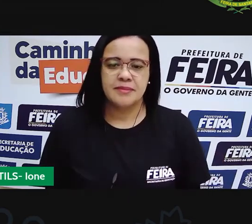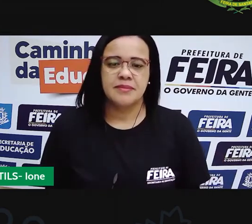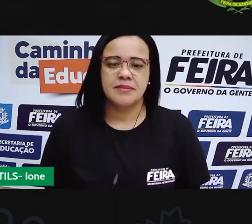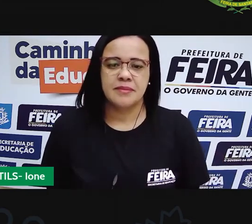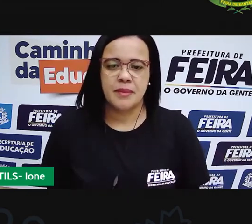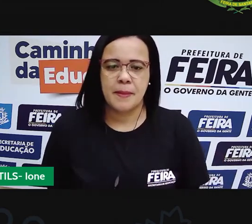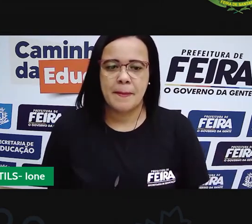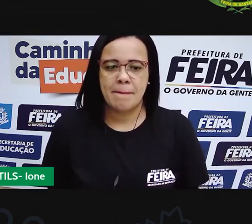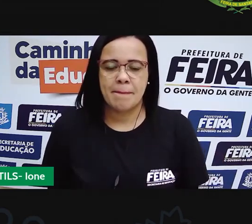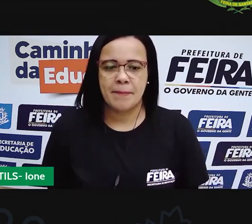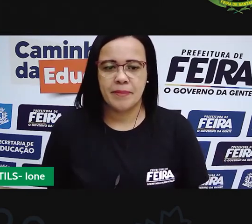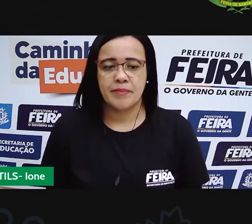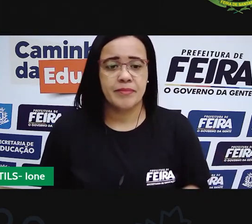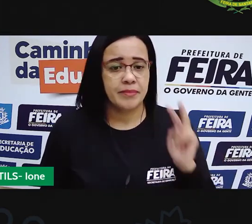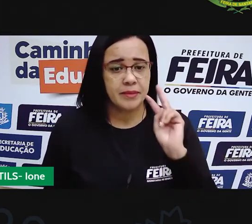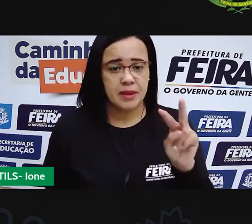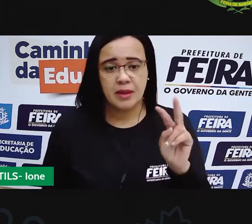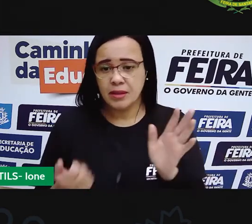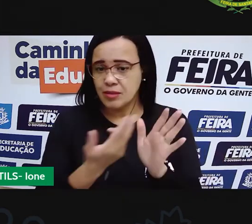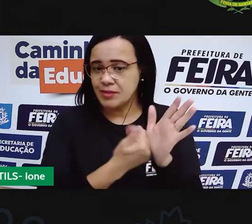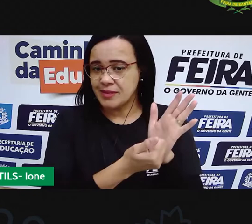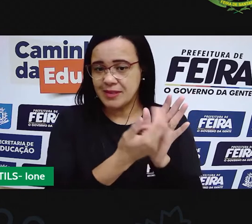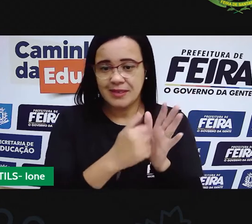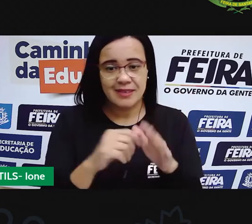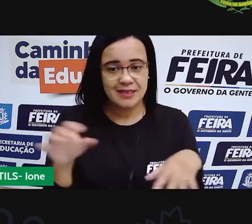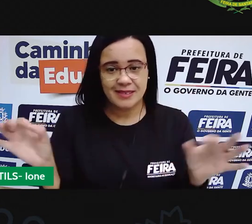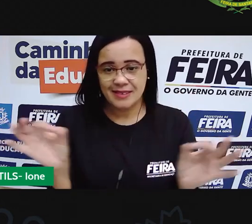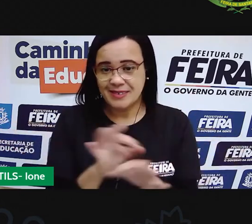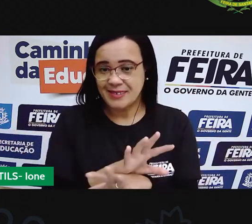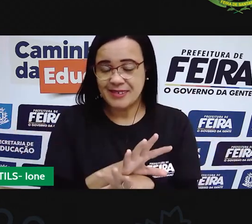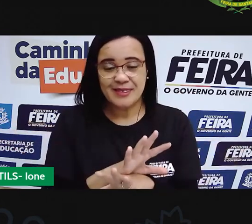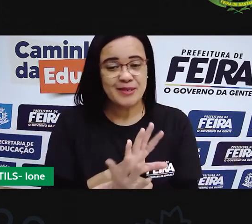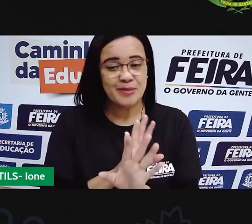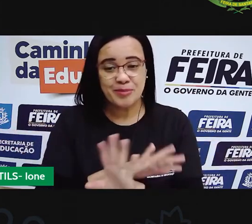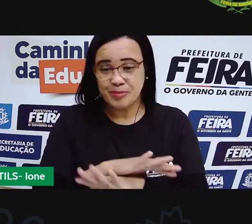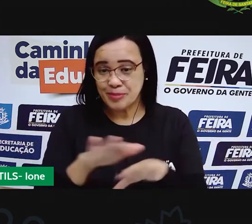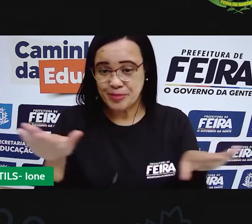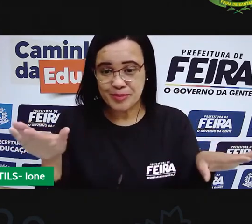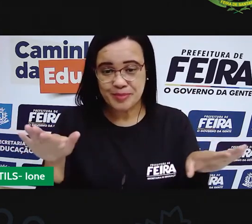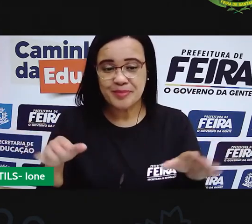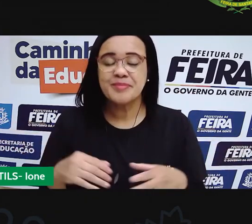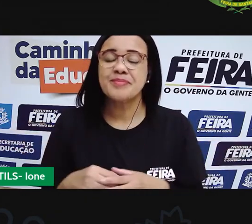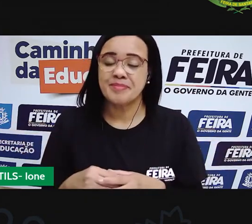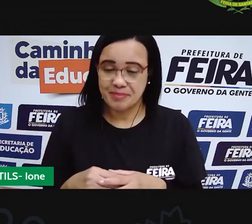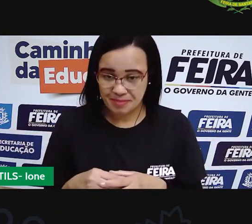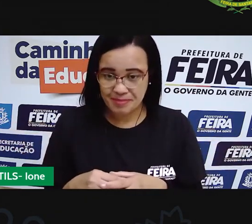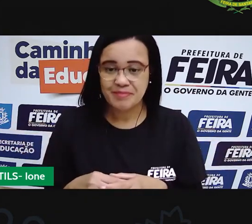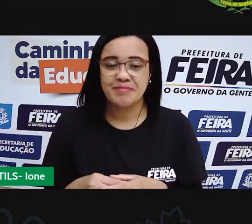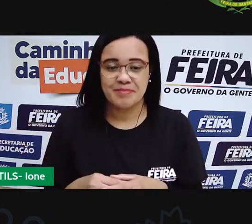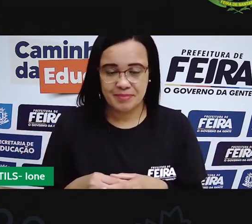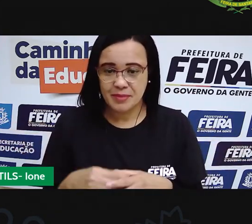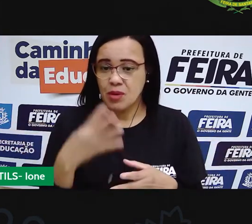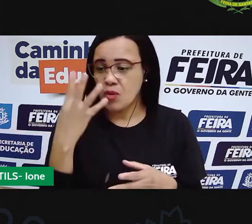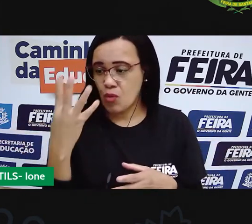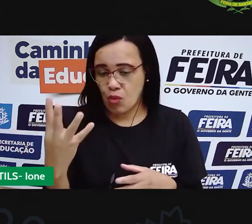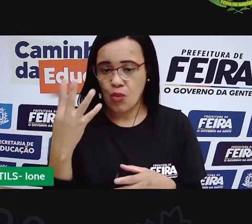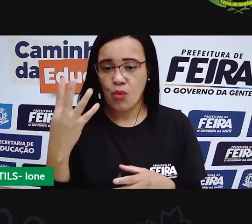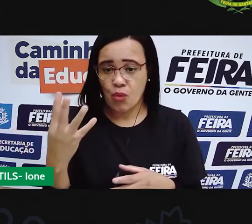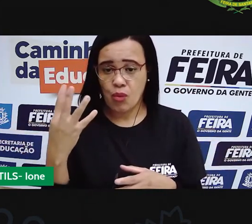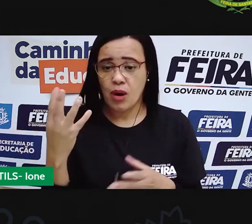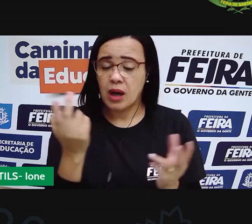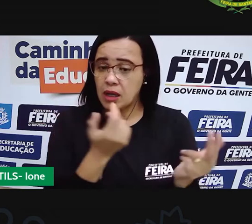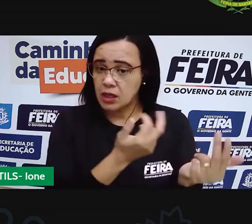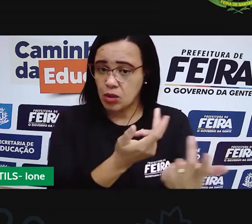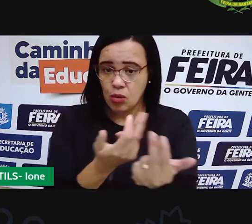e veja que agora meu quadrado está completo quatro partes iguais